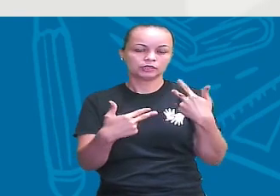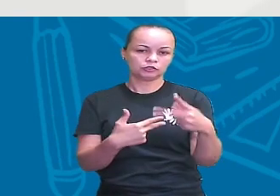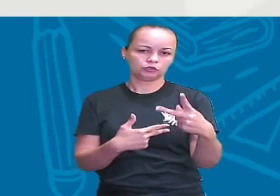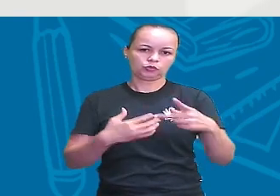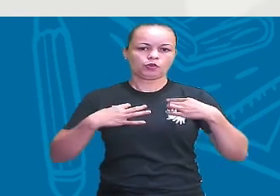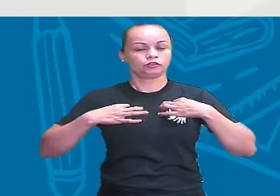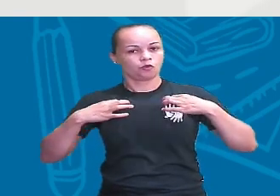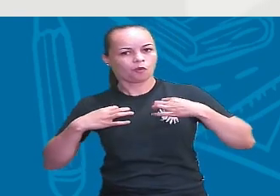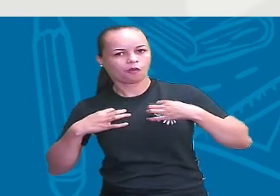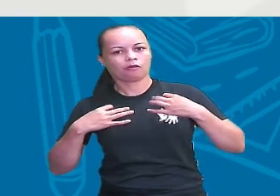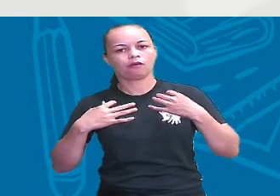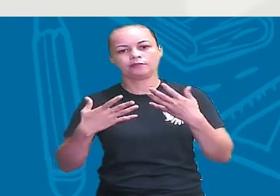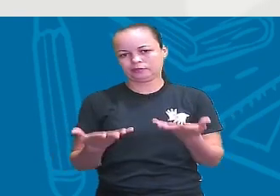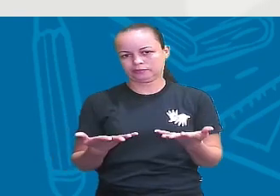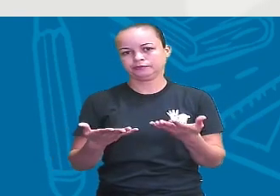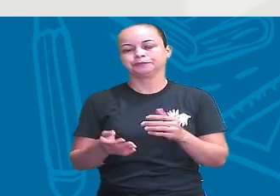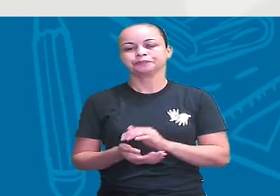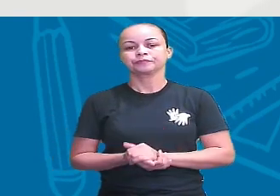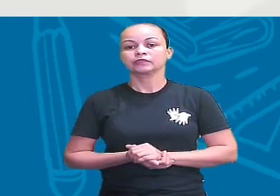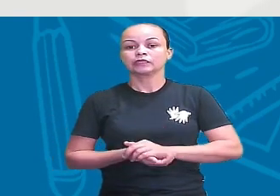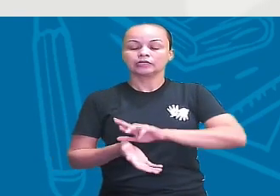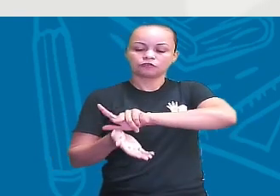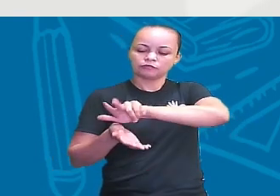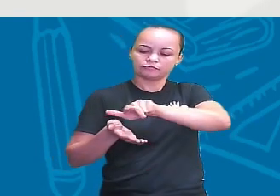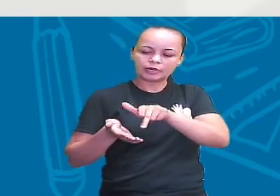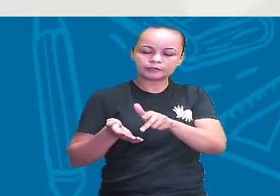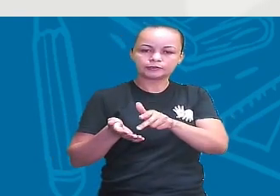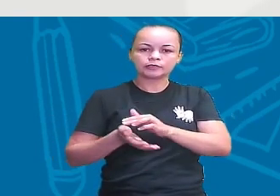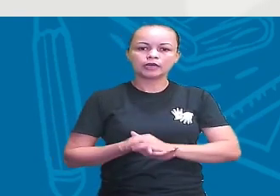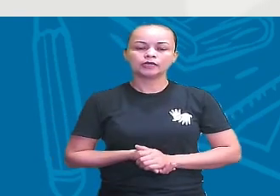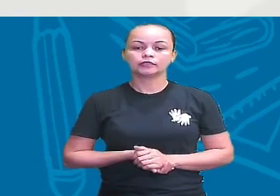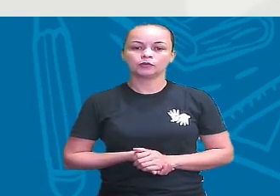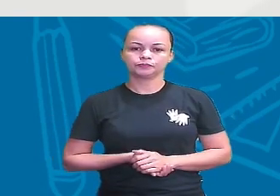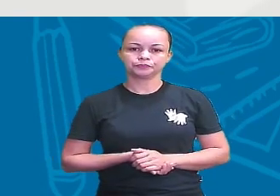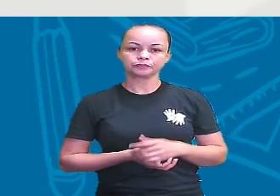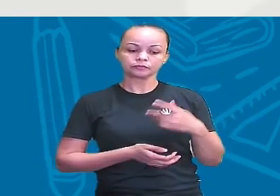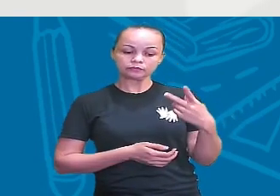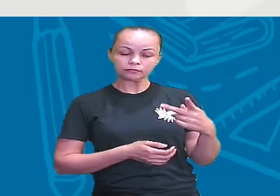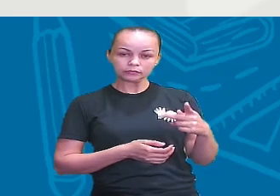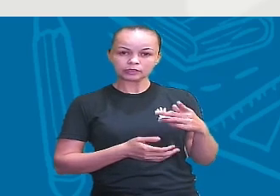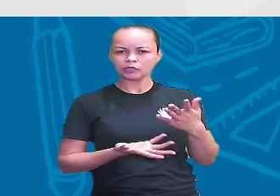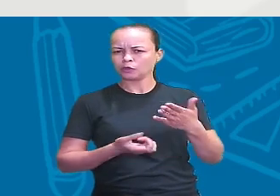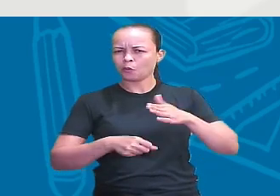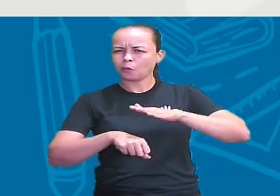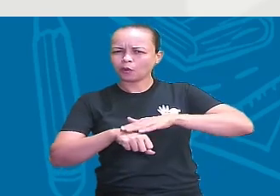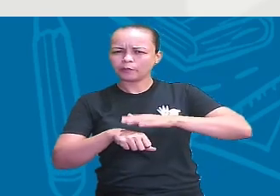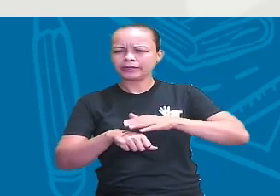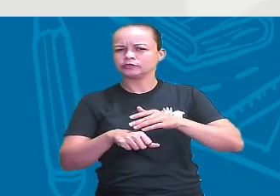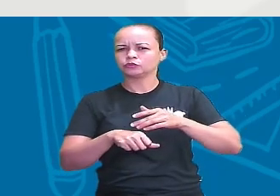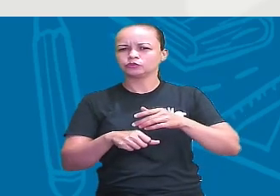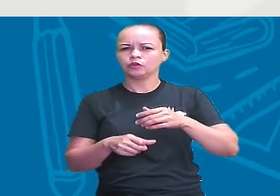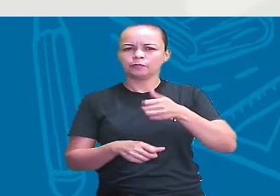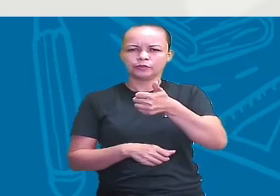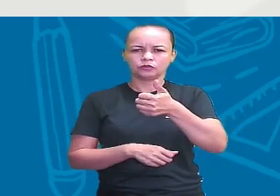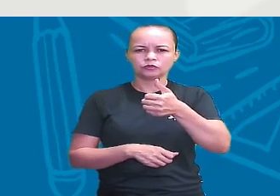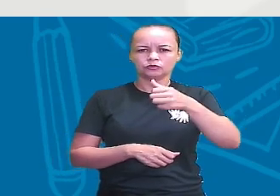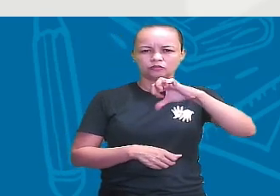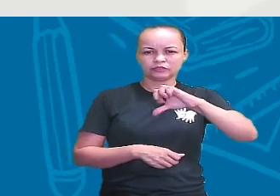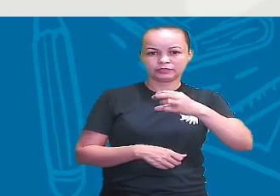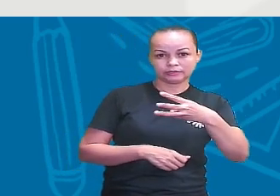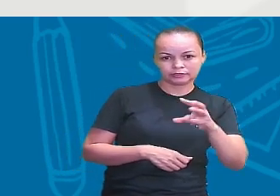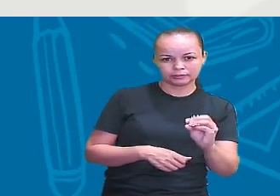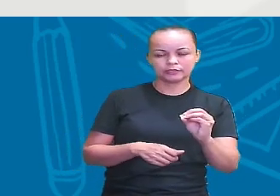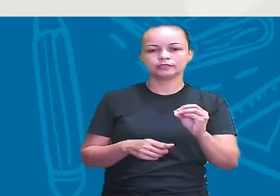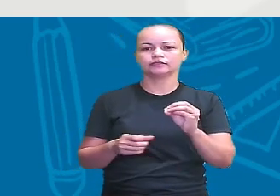vestimentas, certo? Então, isso aí, a partir desse momento, em 1930, quando acontecem esses